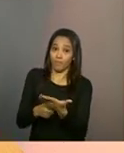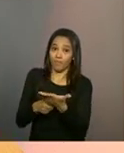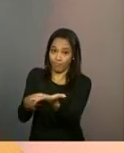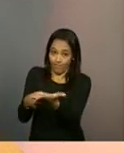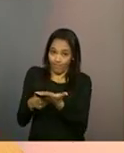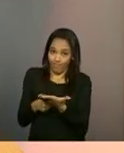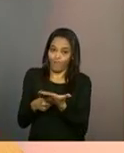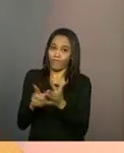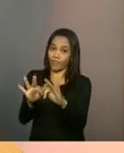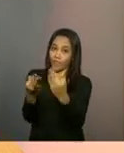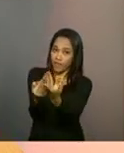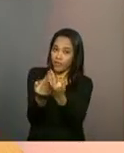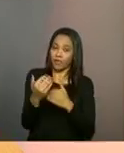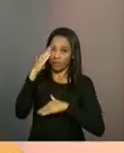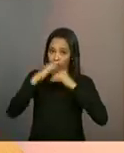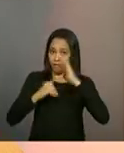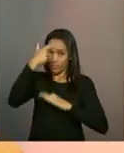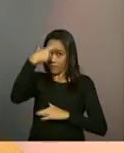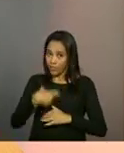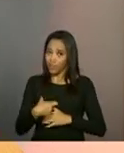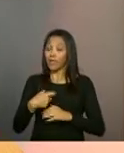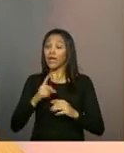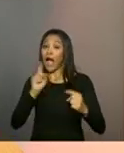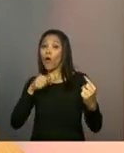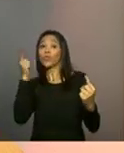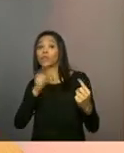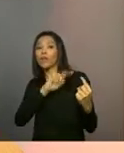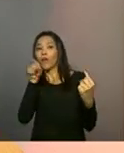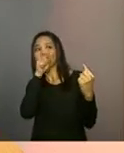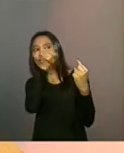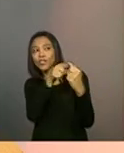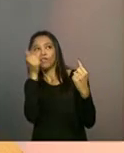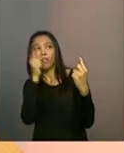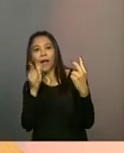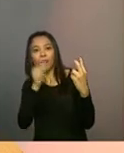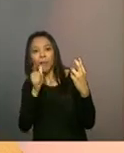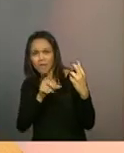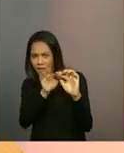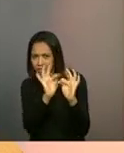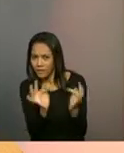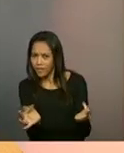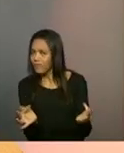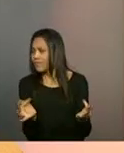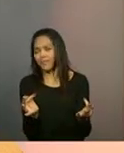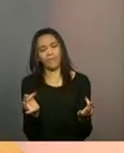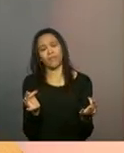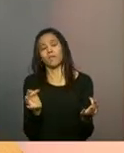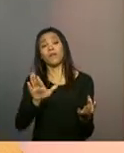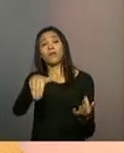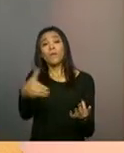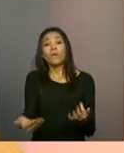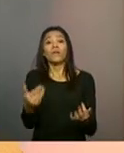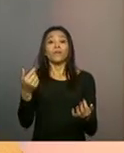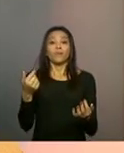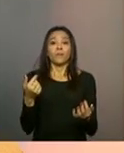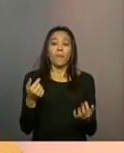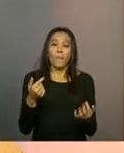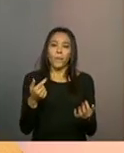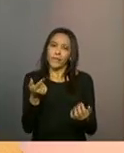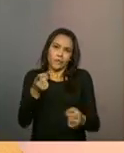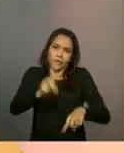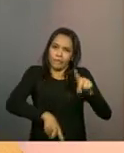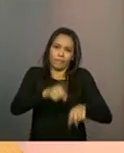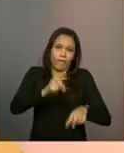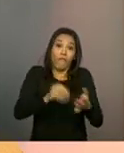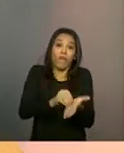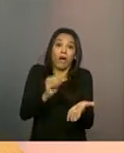atingir alguns objetivos que não são objetivos tão simples, na verdade. Porque essa questão da superação das vulnerabilidades, sejam vulnerabilidades materiais